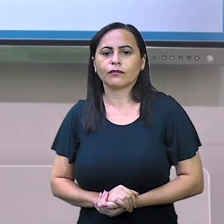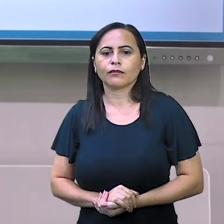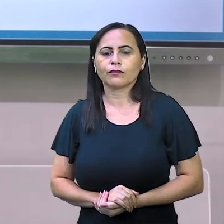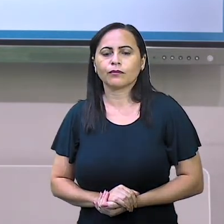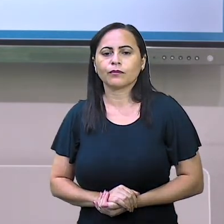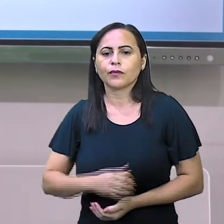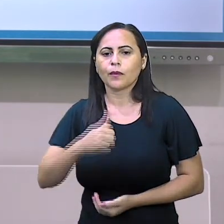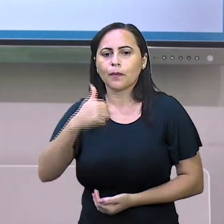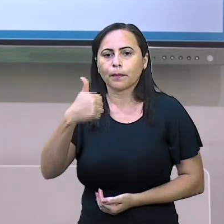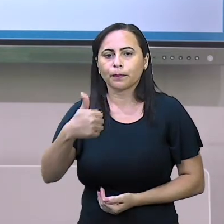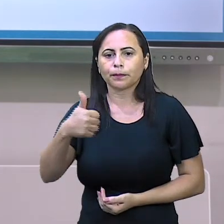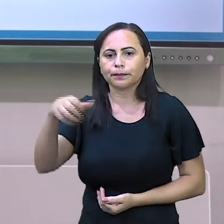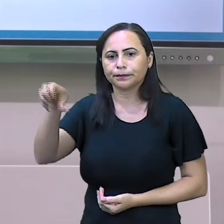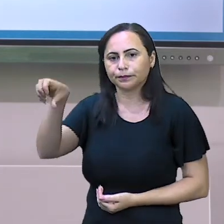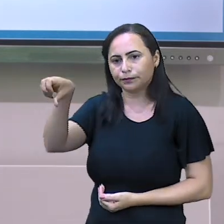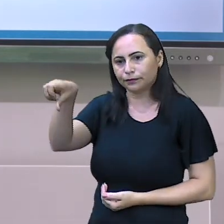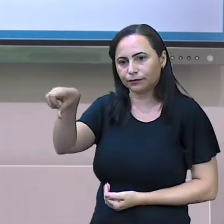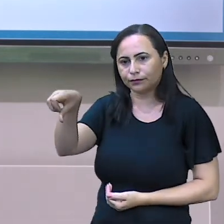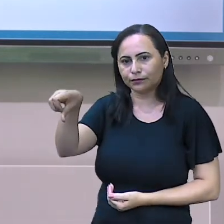Nove